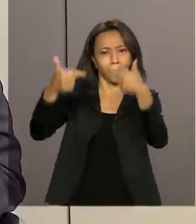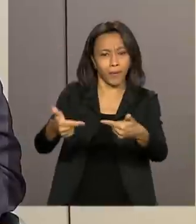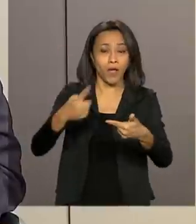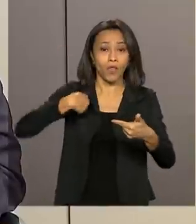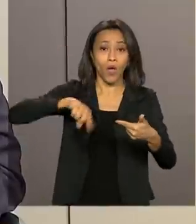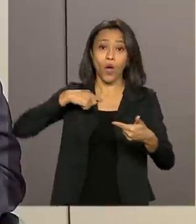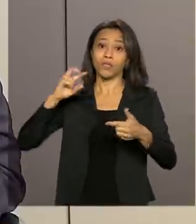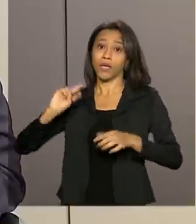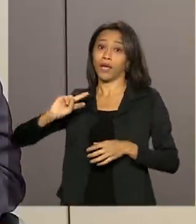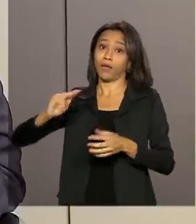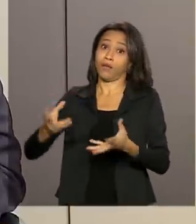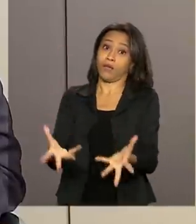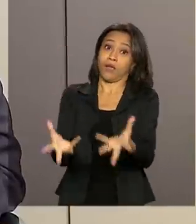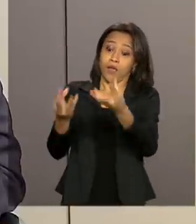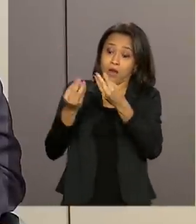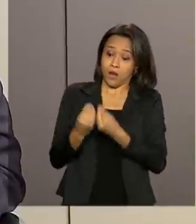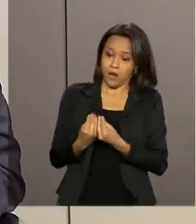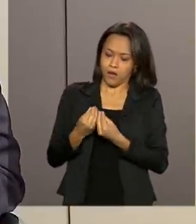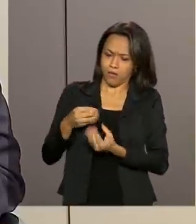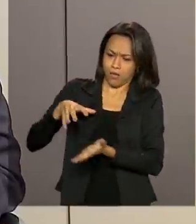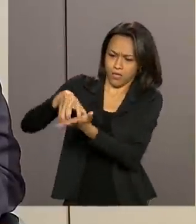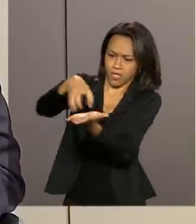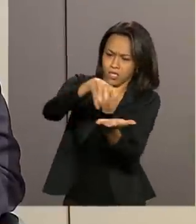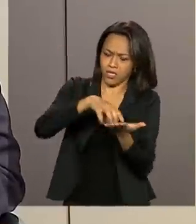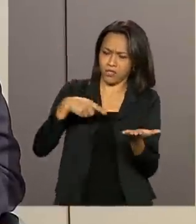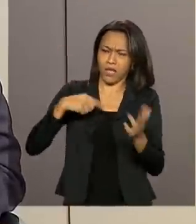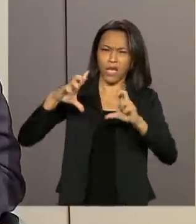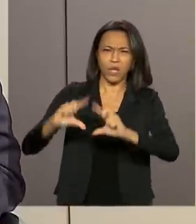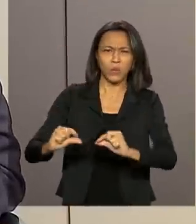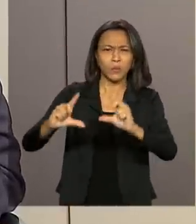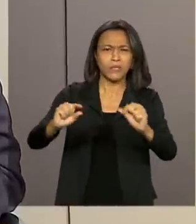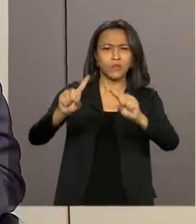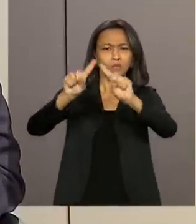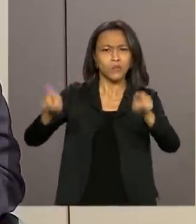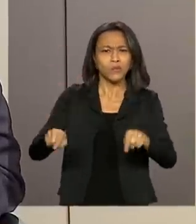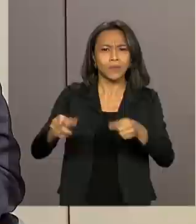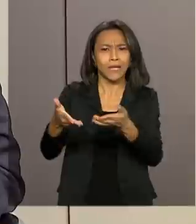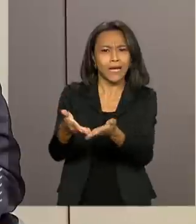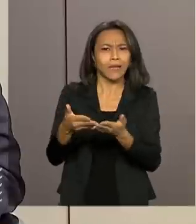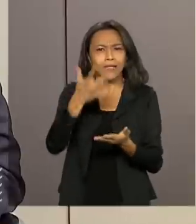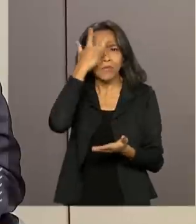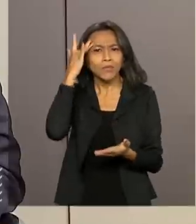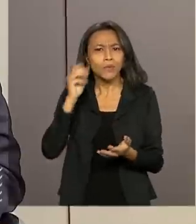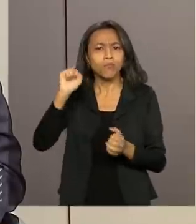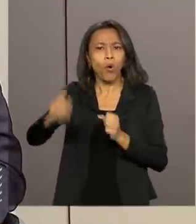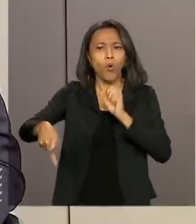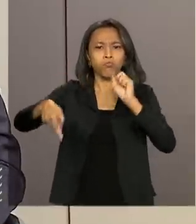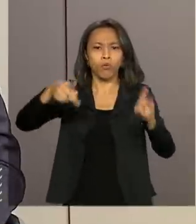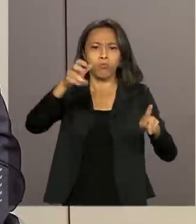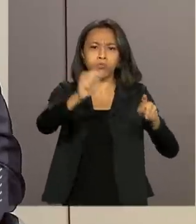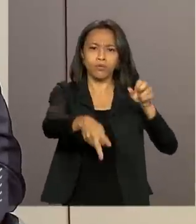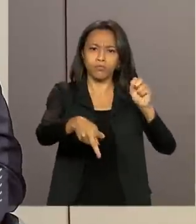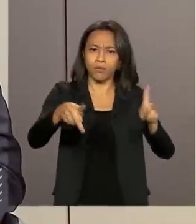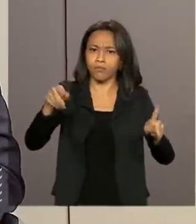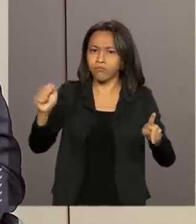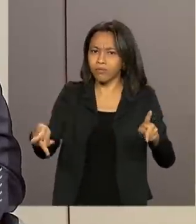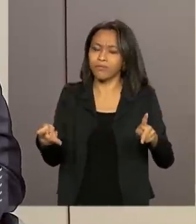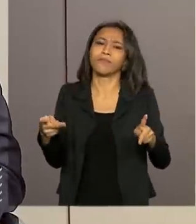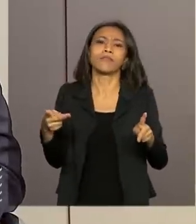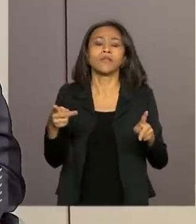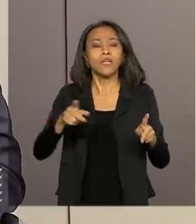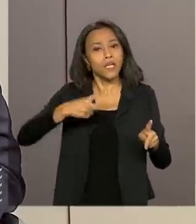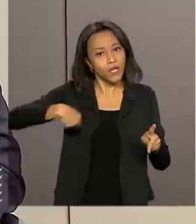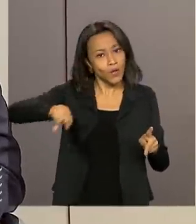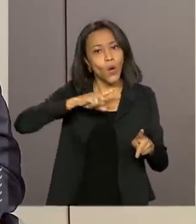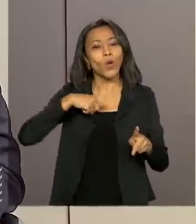herdamos essas agências com um efetivo extremamente reduzido, que as pessoas foram se aposentando e, pela característica do nosso